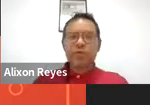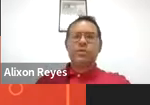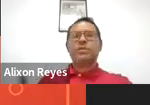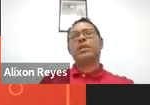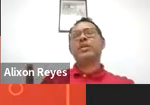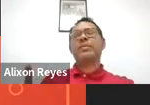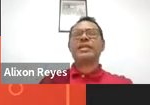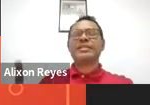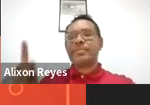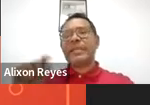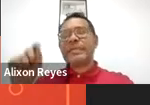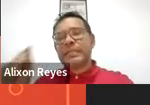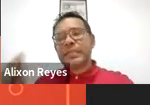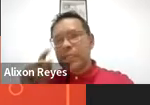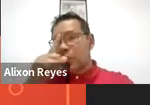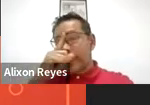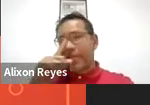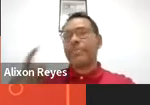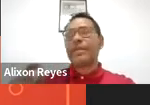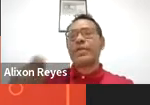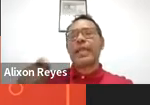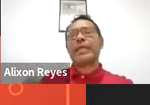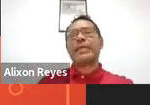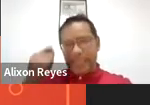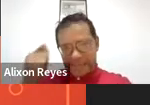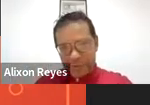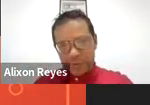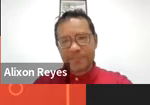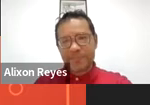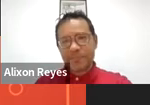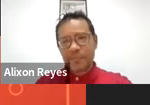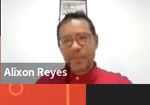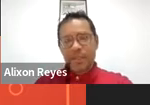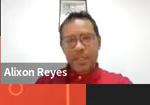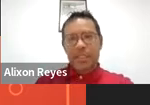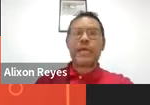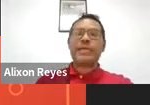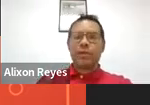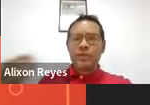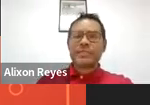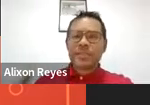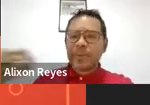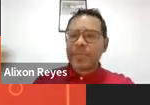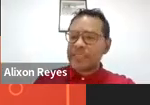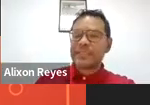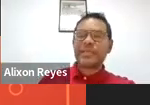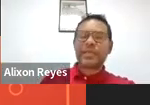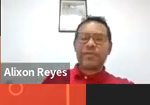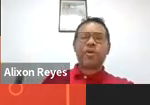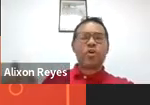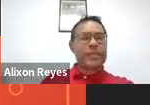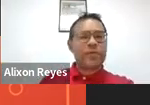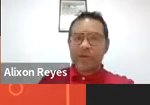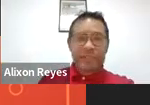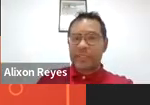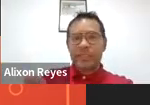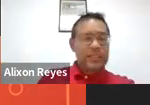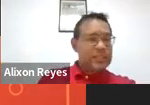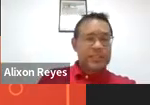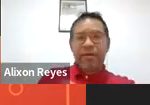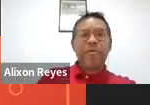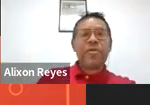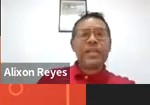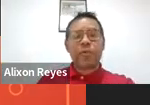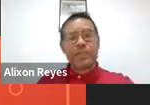Isto, de alguma maneira, também é incidido no âmbito da legislação. E há algumas experiências que vêm cobrando força.